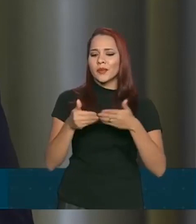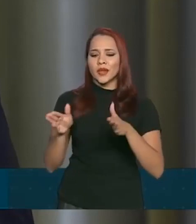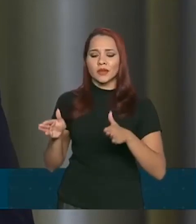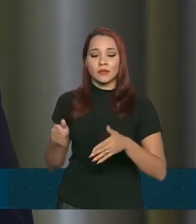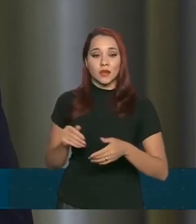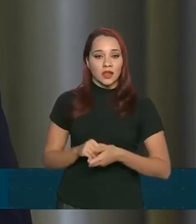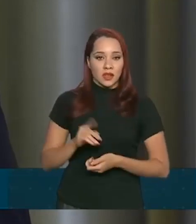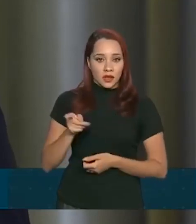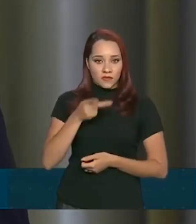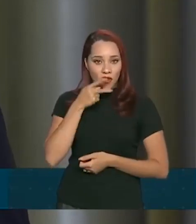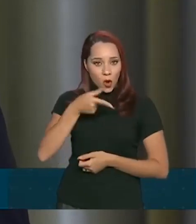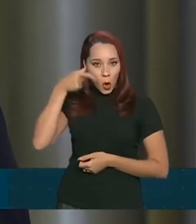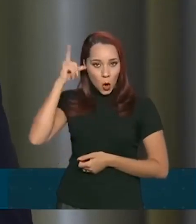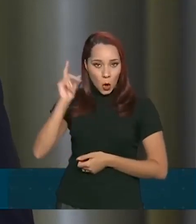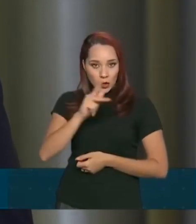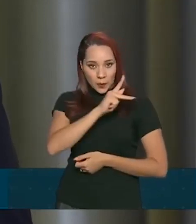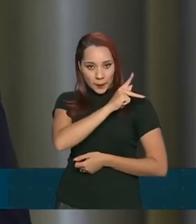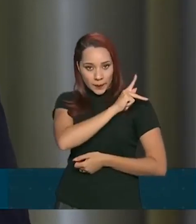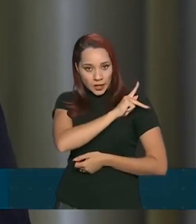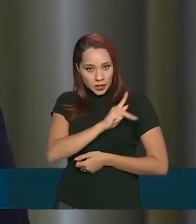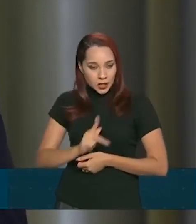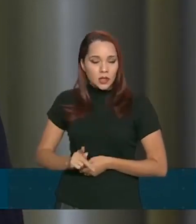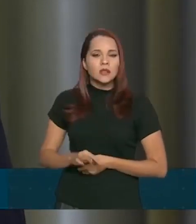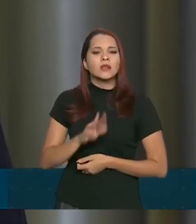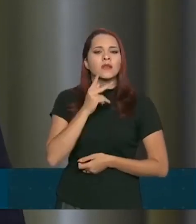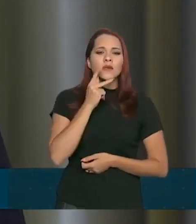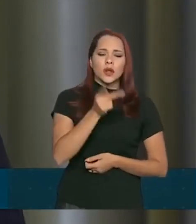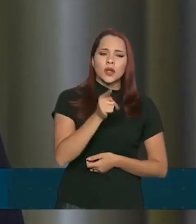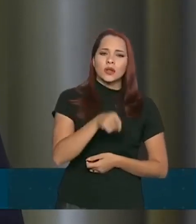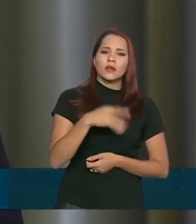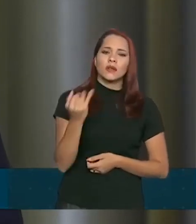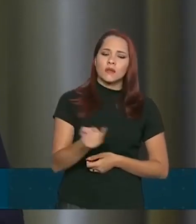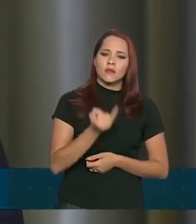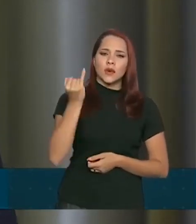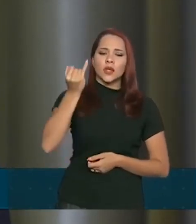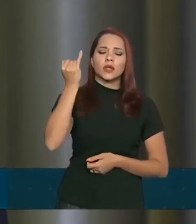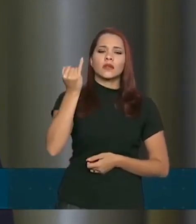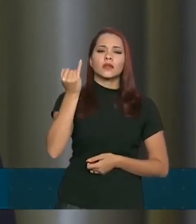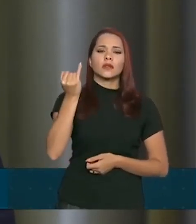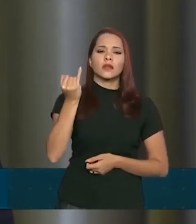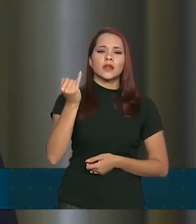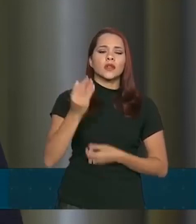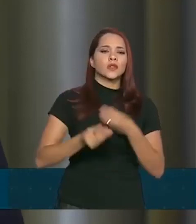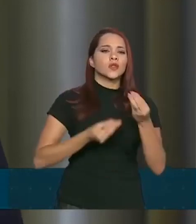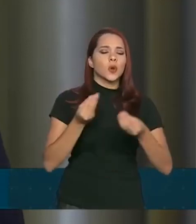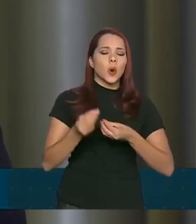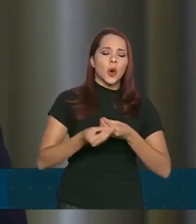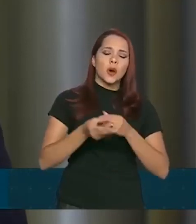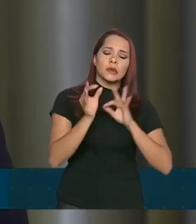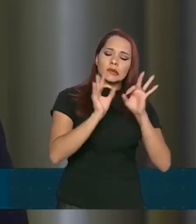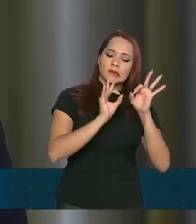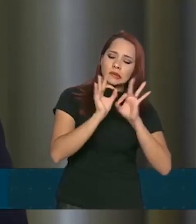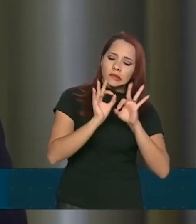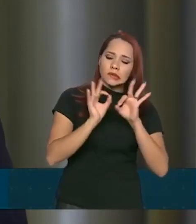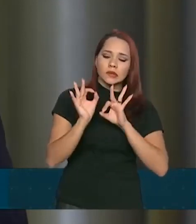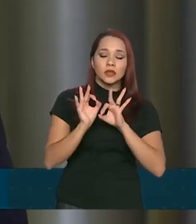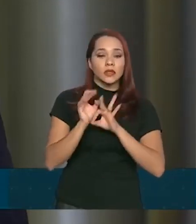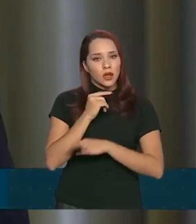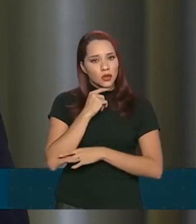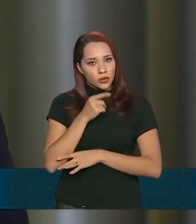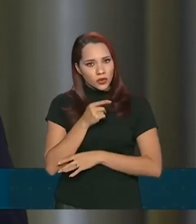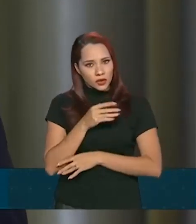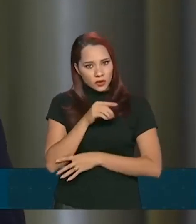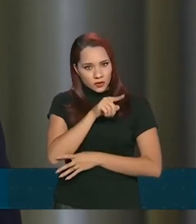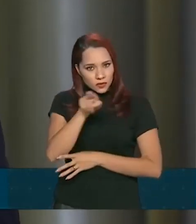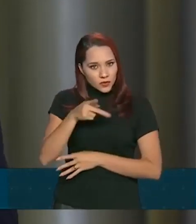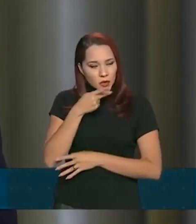dito ontem pelo presidente a apoiadores. O senhor acabou de falar dessa importância de como isso vai sendo feito. A minha dúvida é,